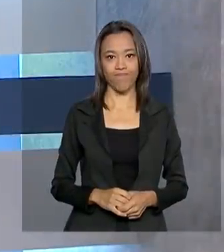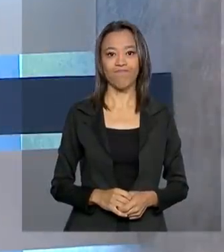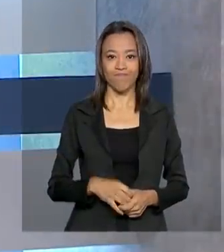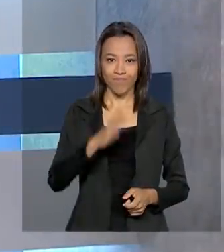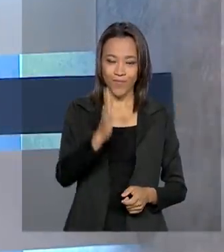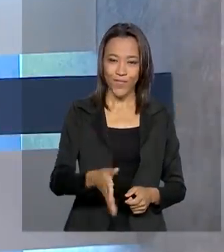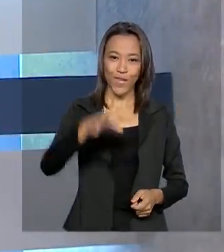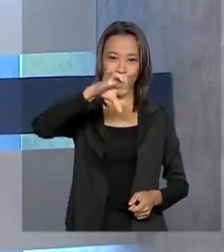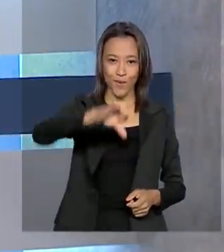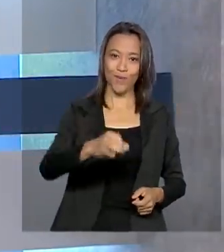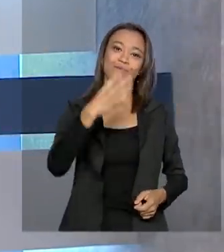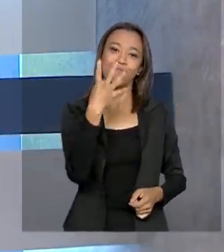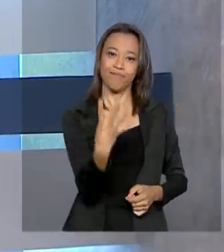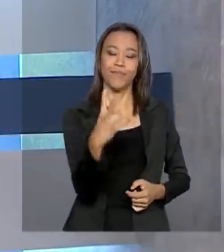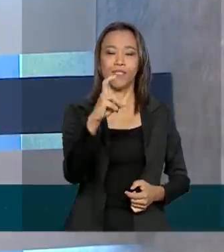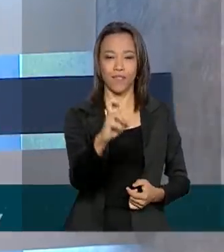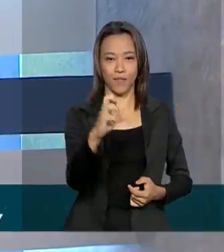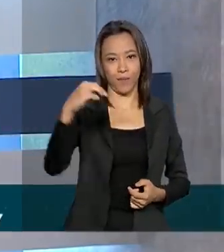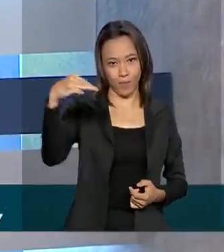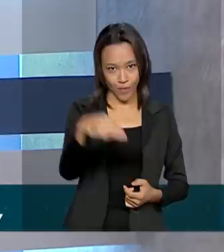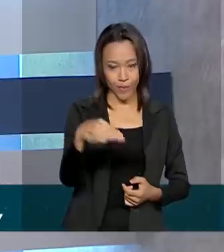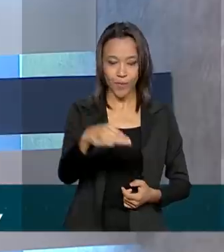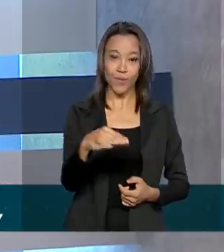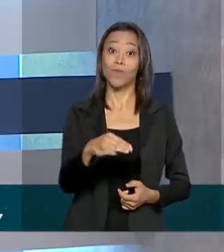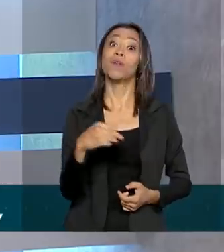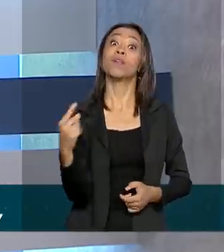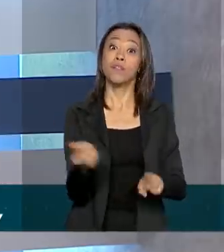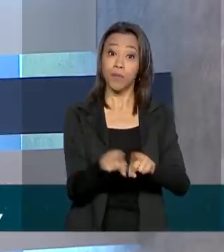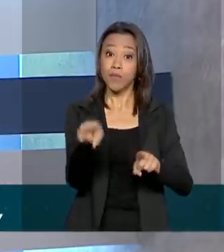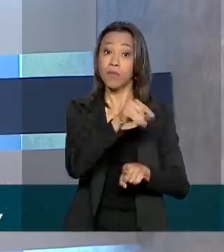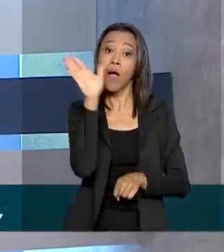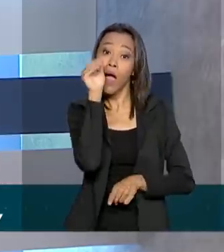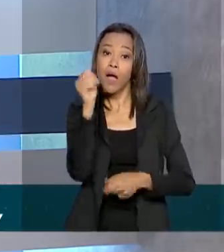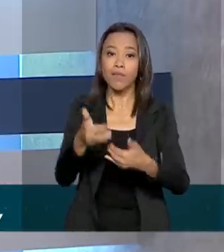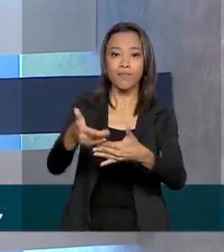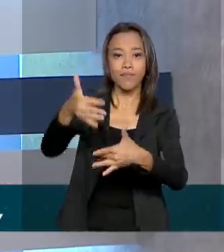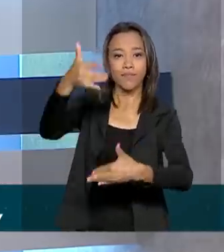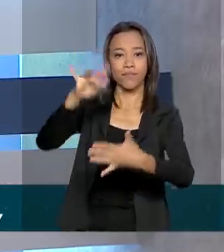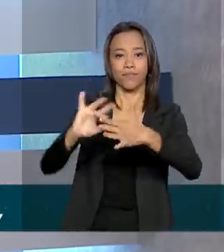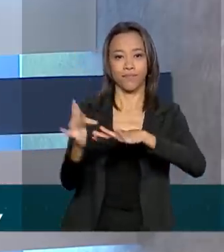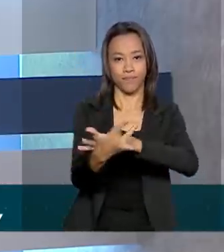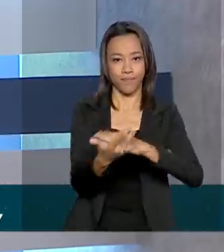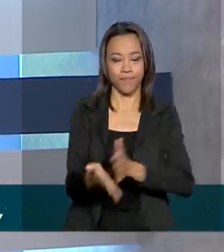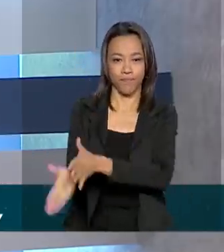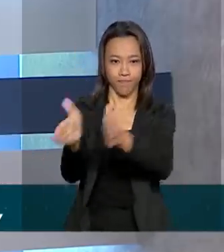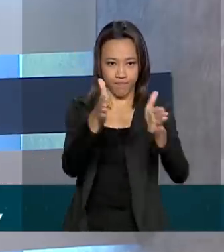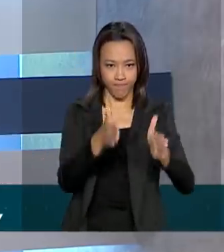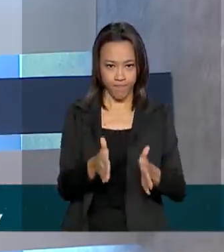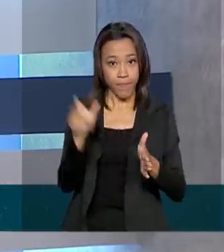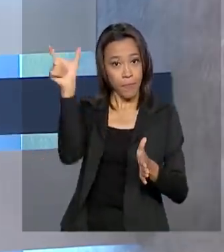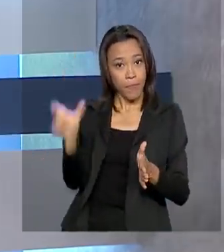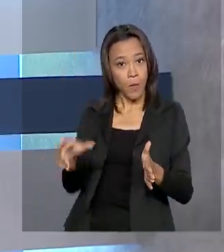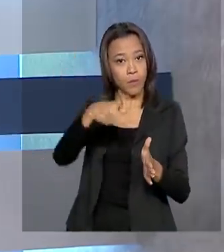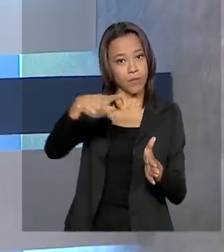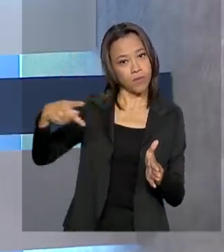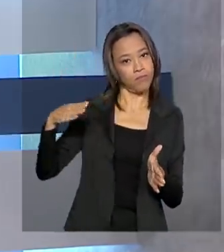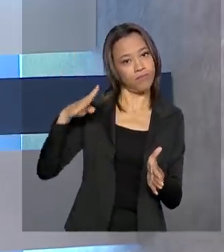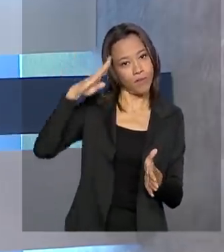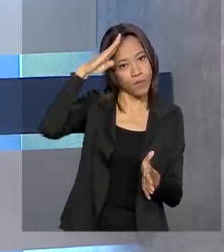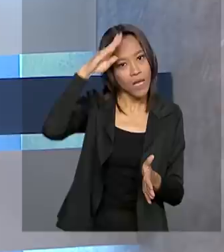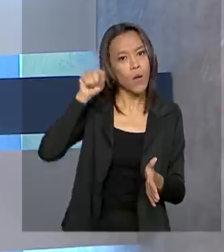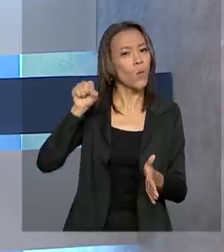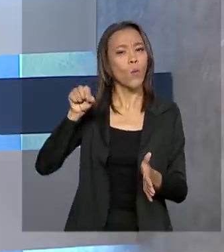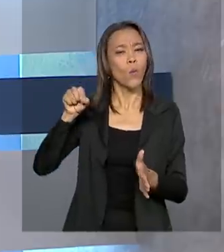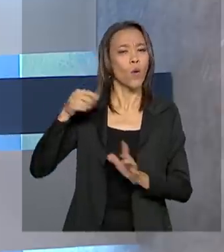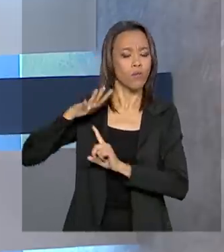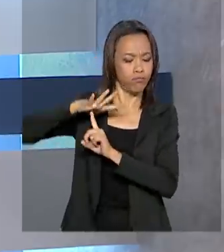São 9 horas e 45 minutos, estamos ao vivo também pelas redes sociais. O presidente Jair Bolsonaro faz